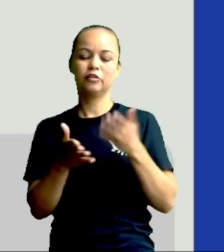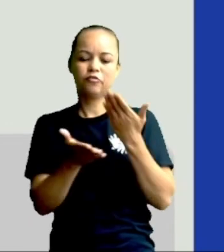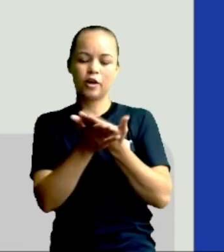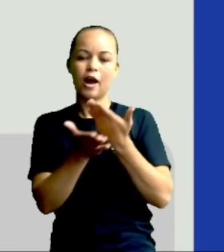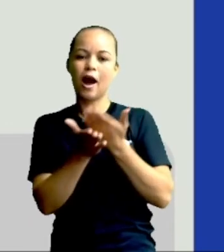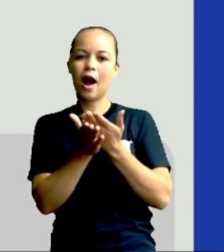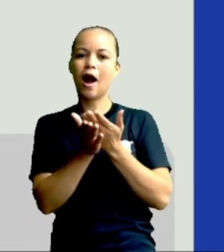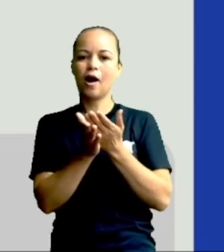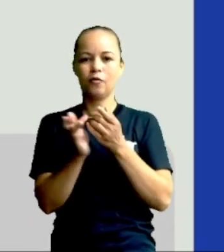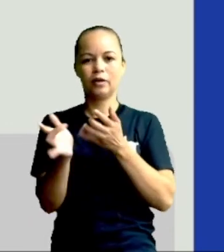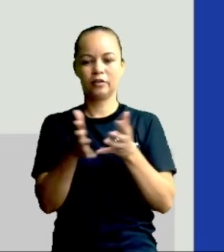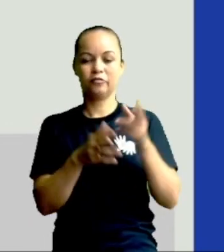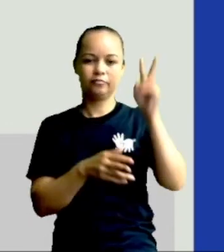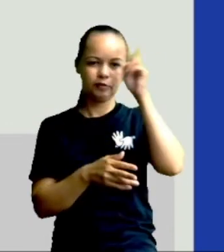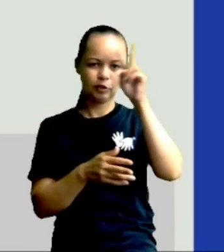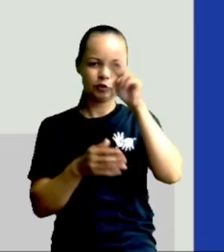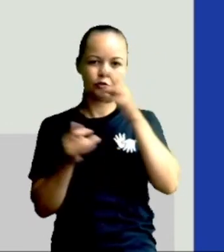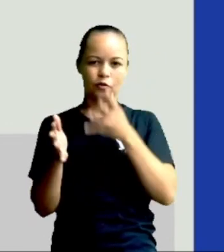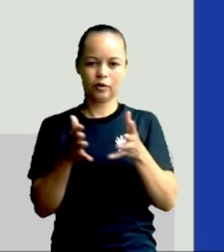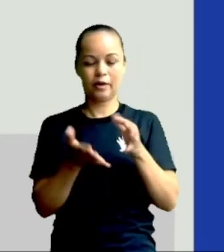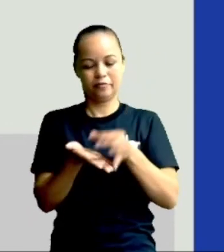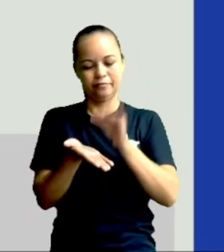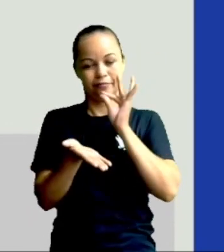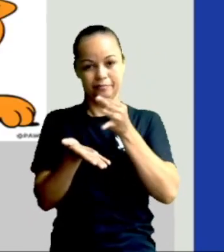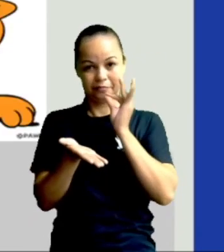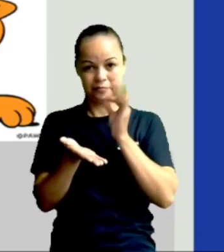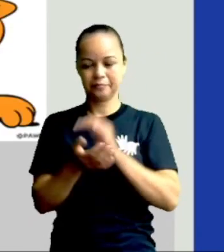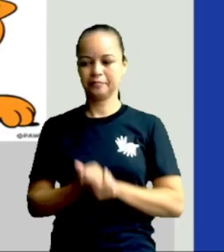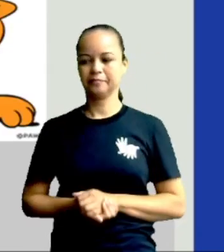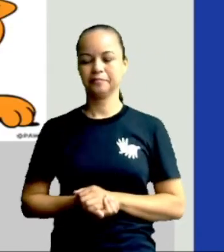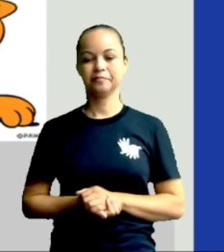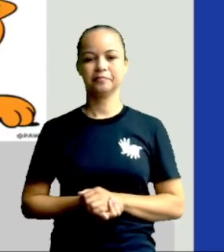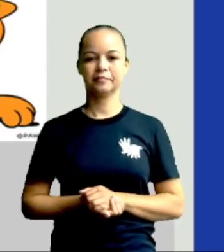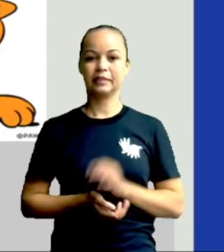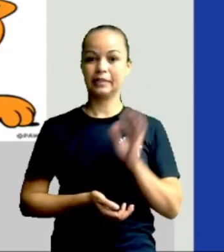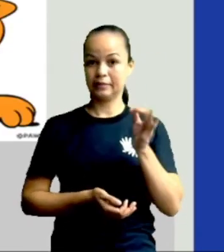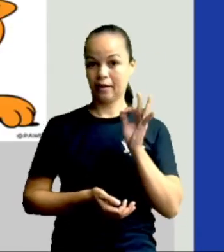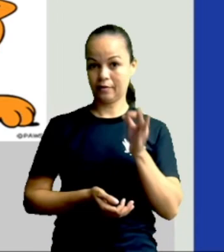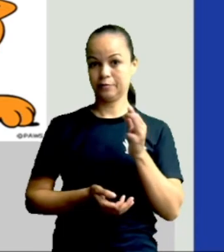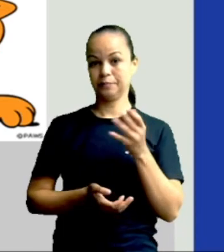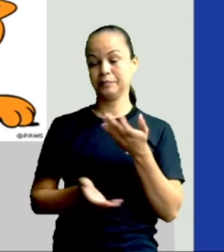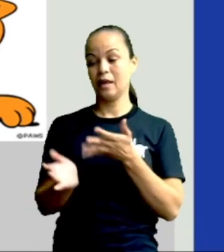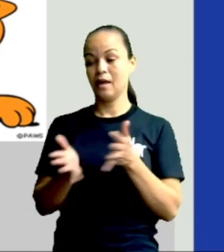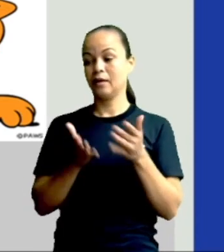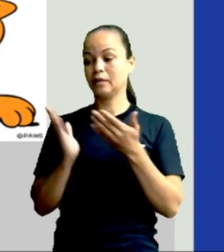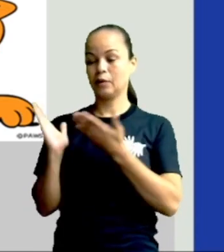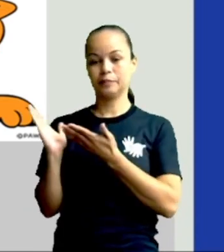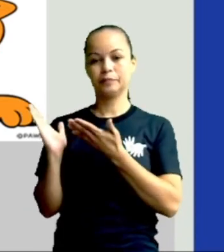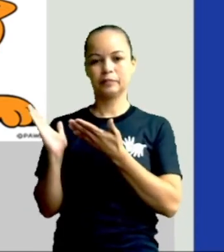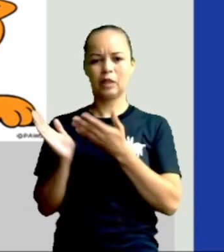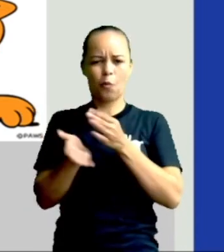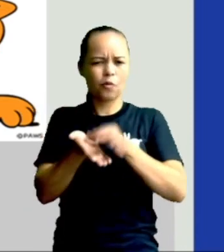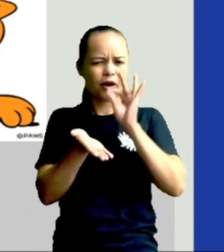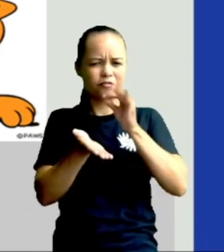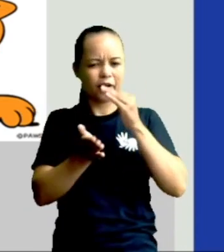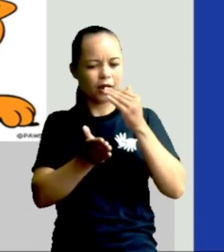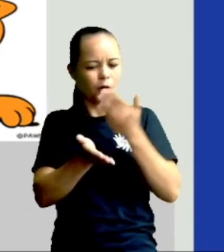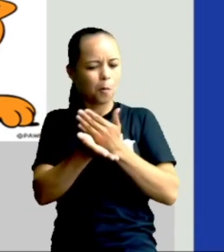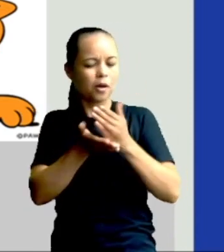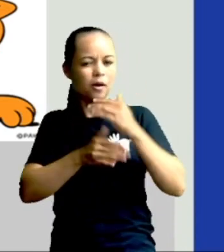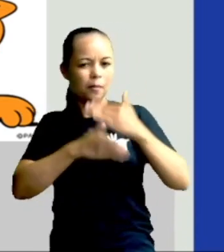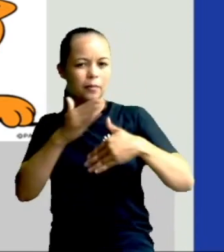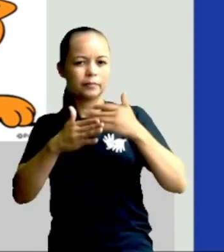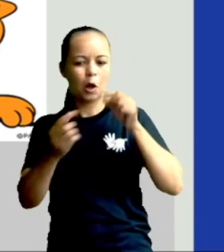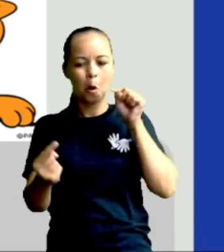aula de história, café e cultura. Certo, minha gente? Olha aí, ó. O café começou a ser produzido